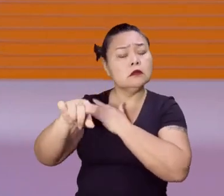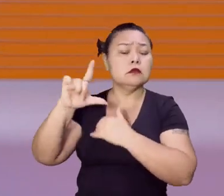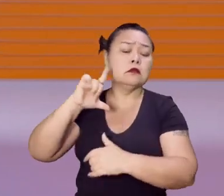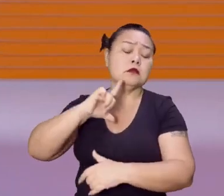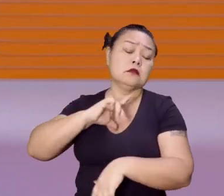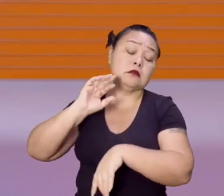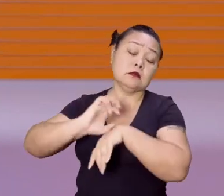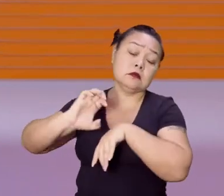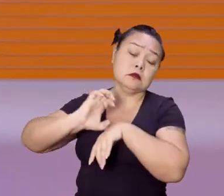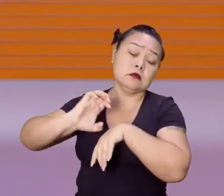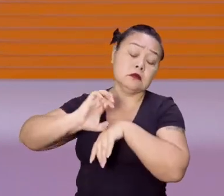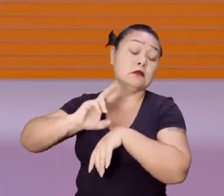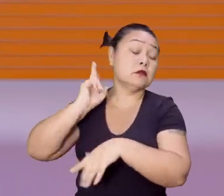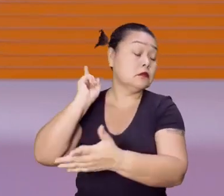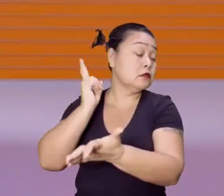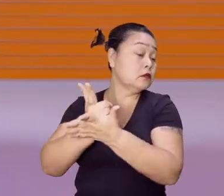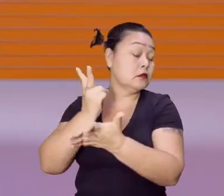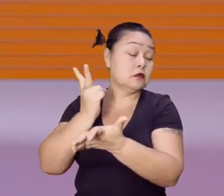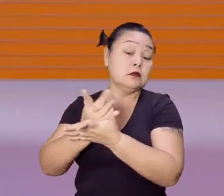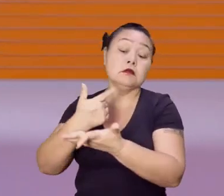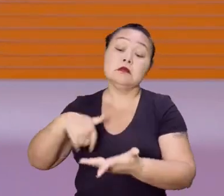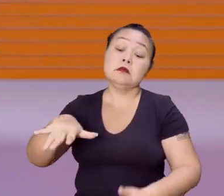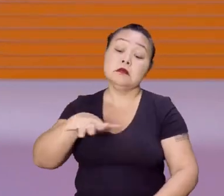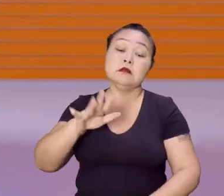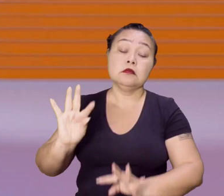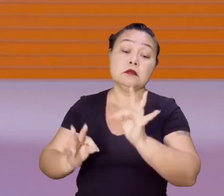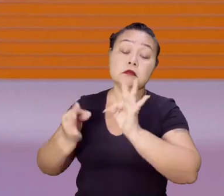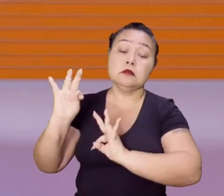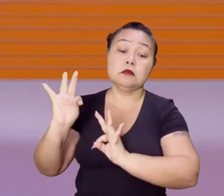Aqui tem muitos, sempre tem vagas, né?